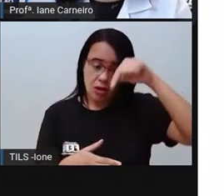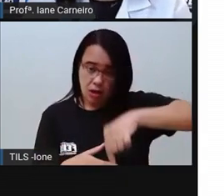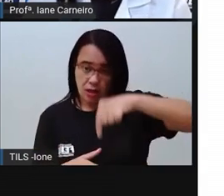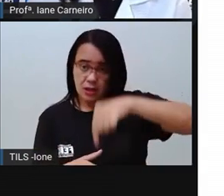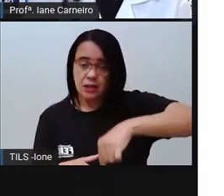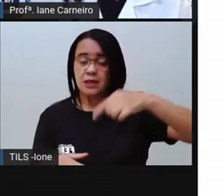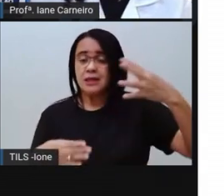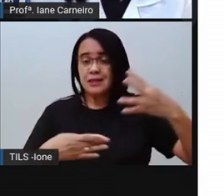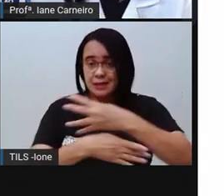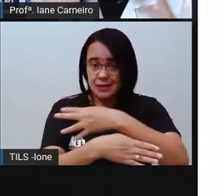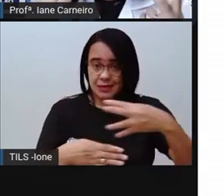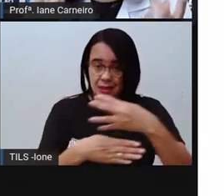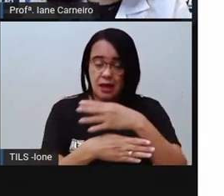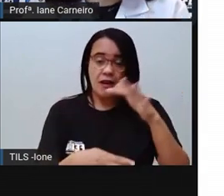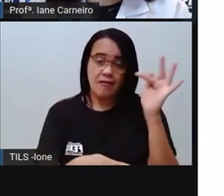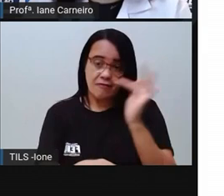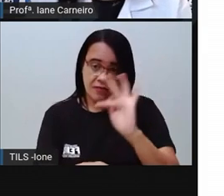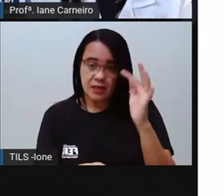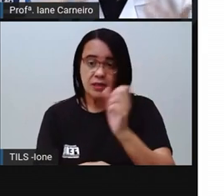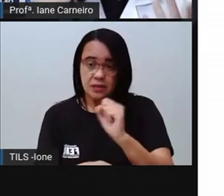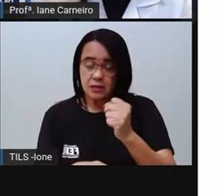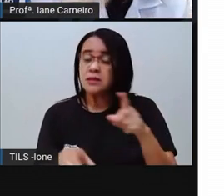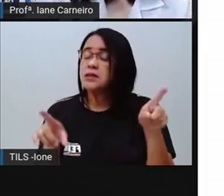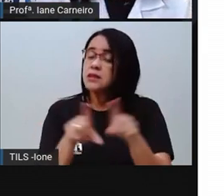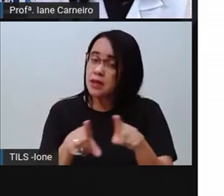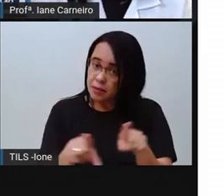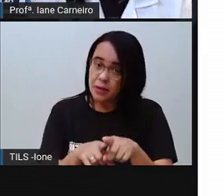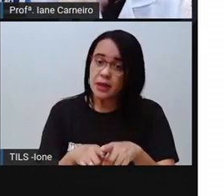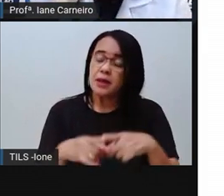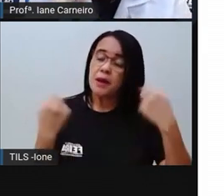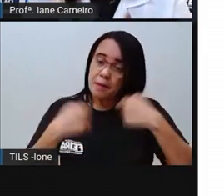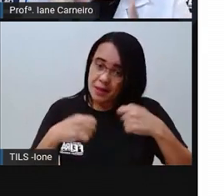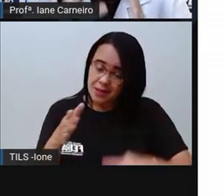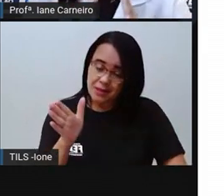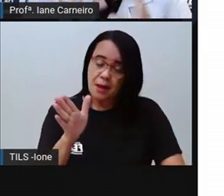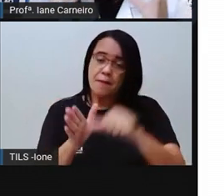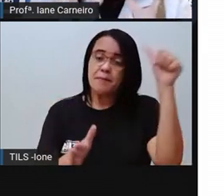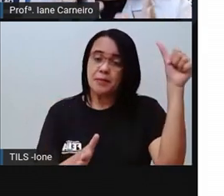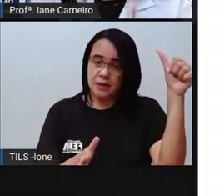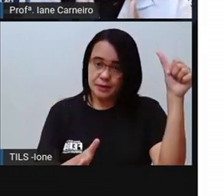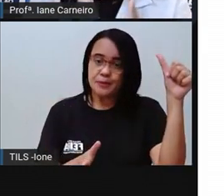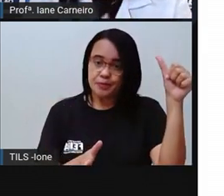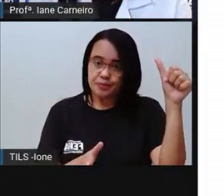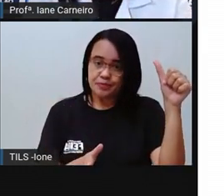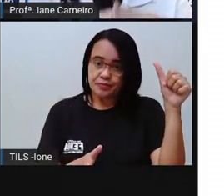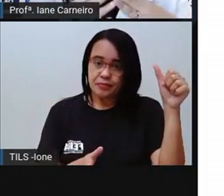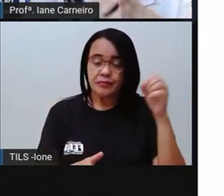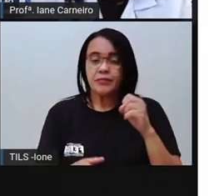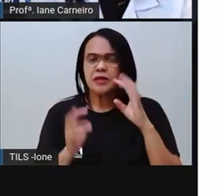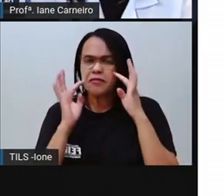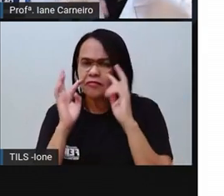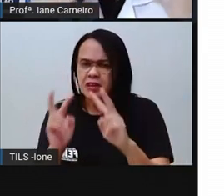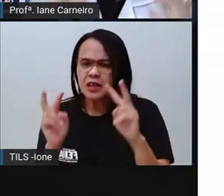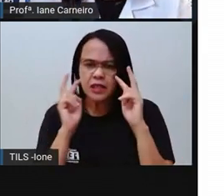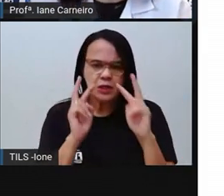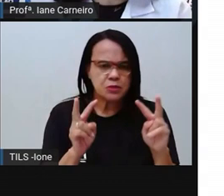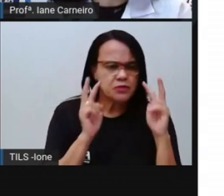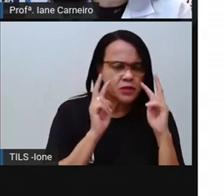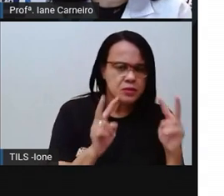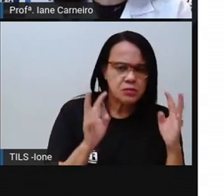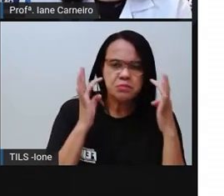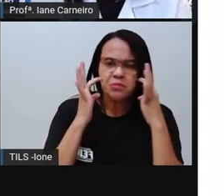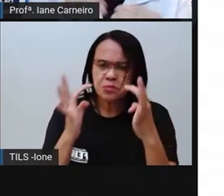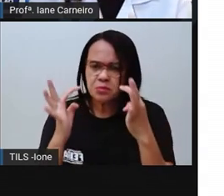estar sempre observando se o direito, né, os estatutos, se o estatuto da criança e do adolescente estão sendo